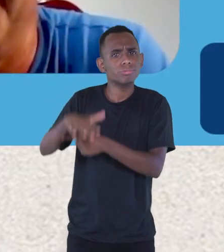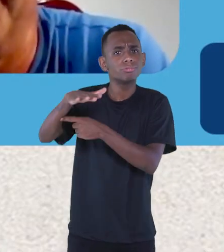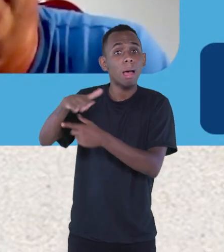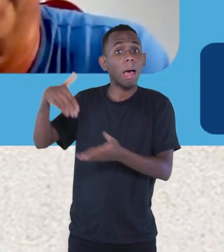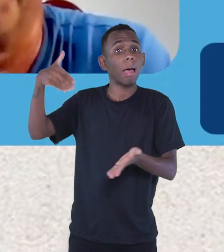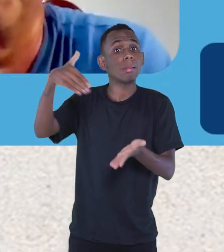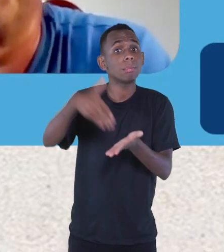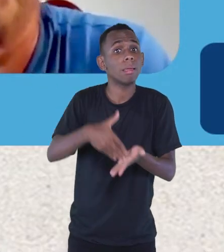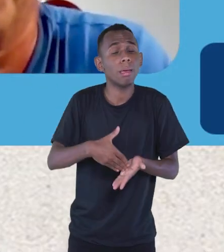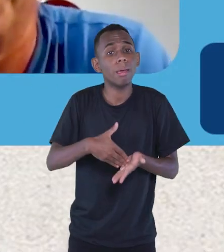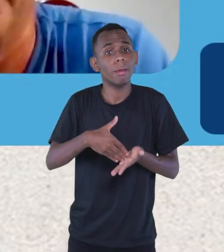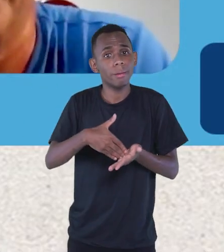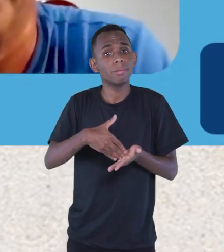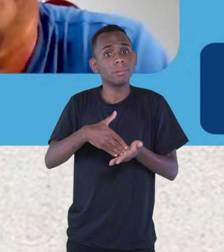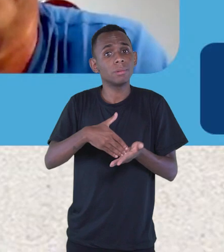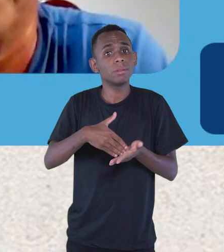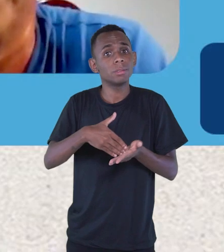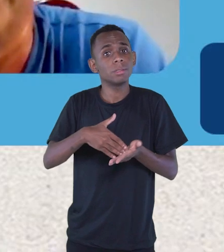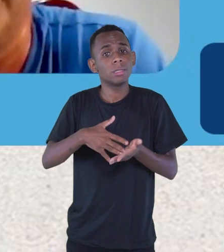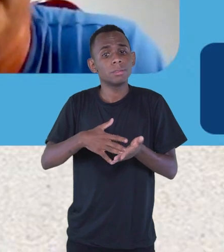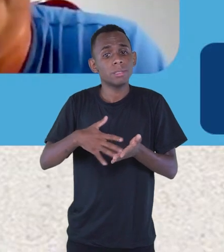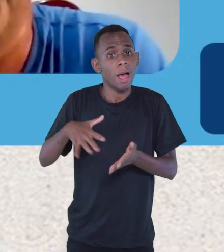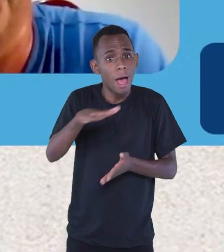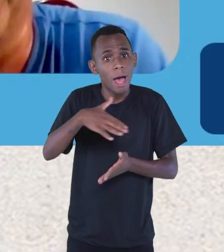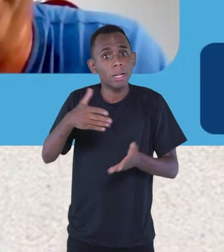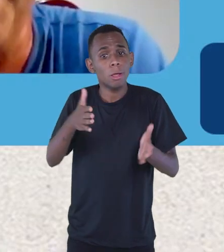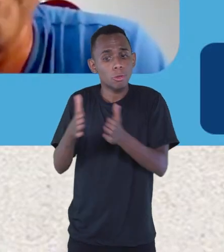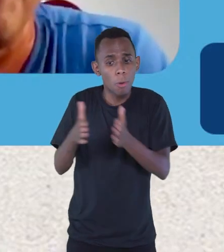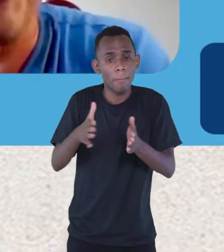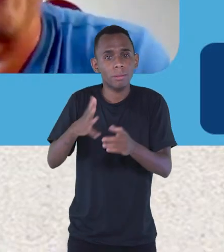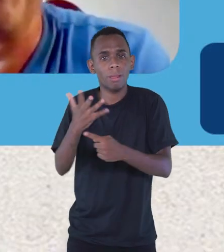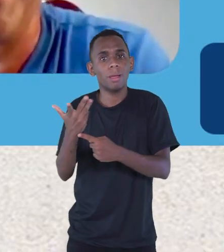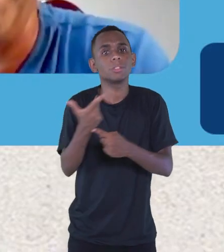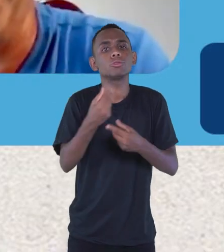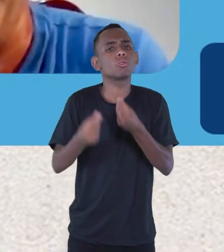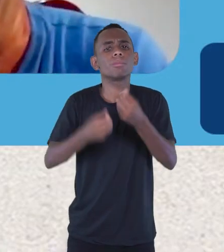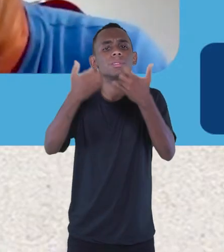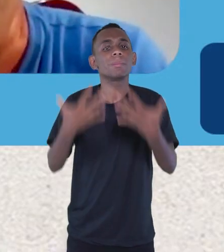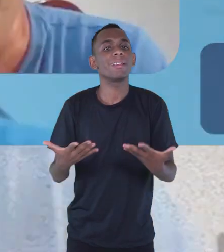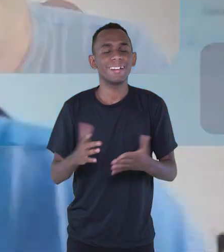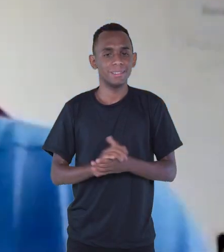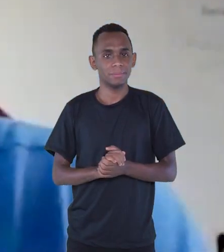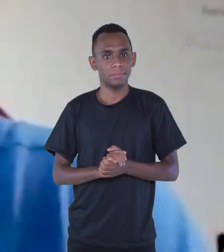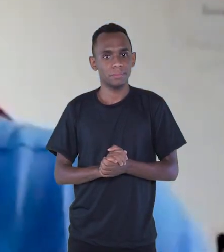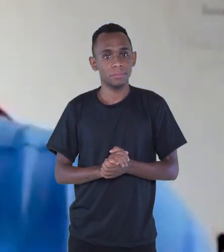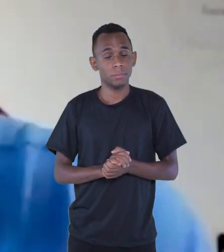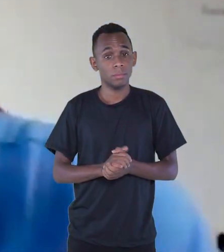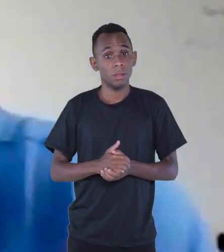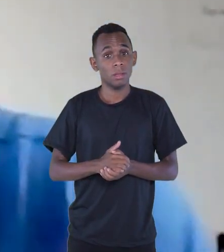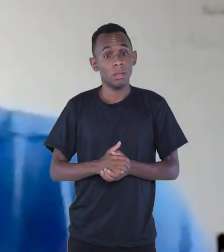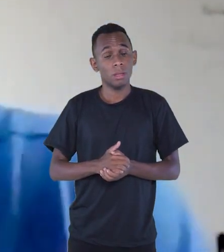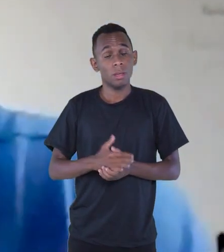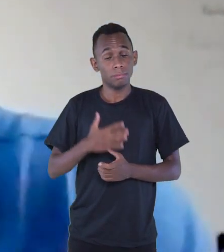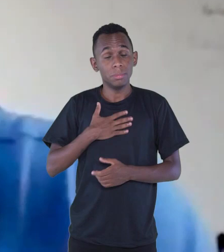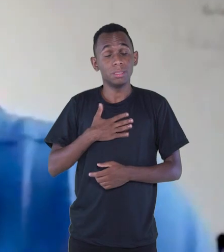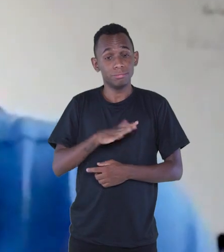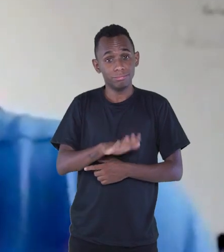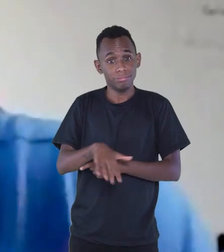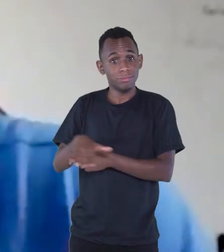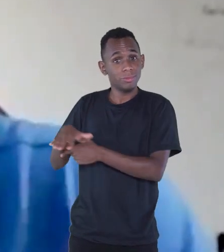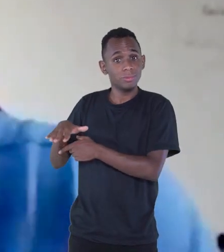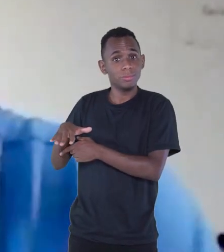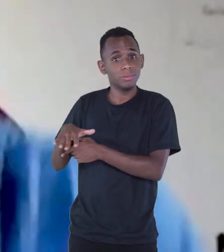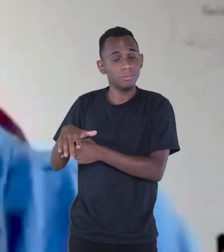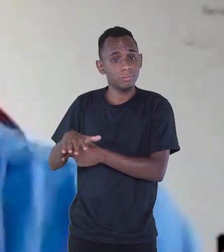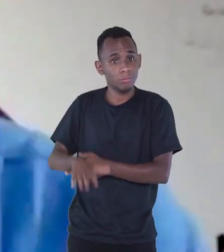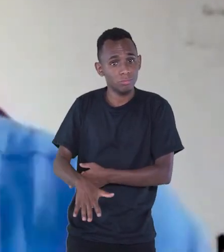na sua fase artística. Ok. Bom, a minha infância, eu sempre vivia aqui em